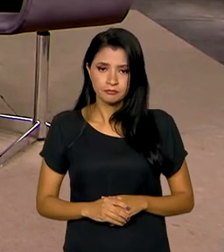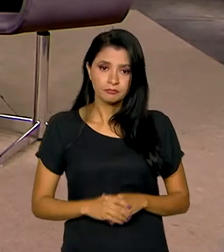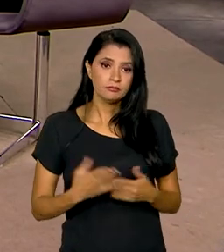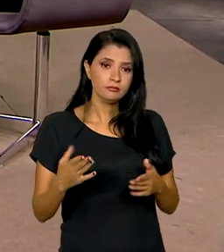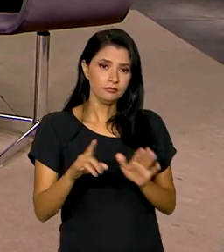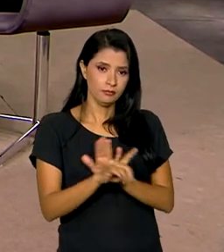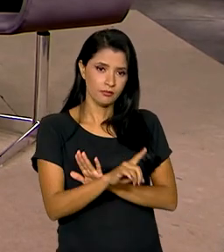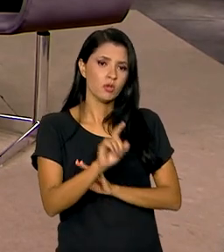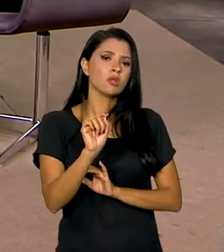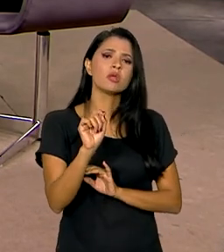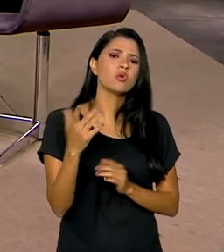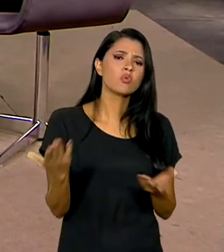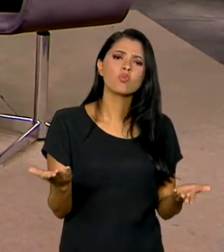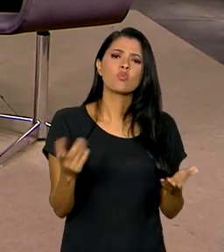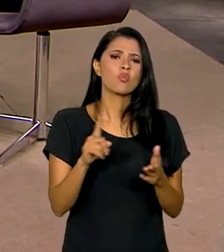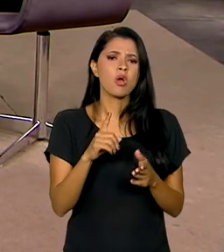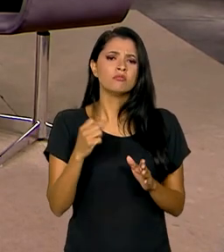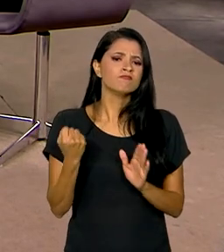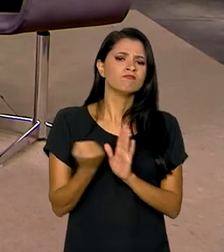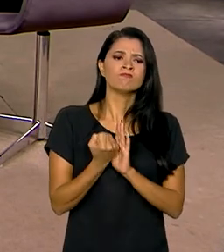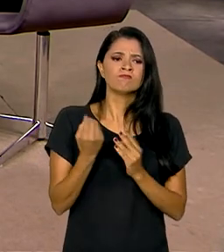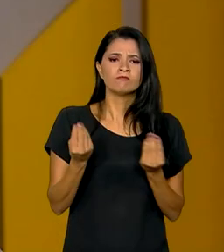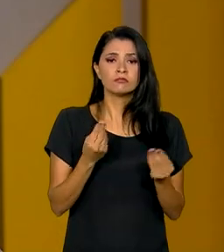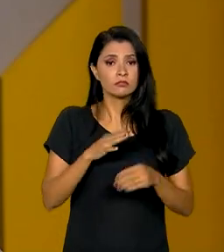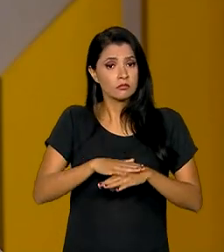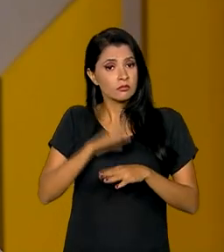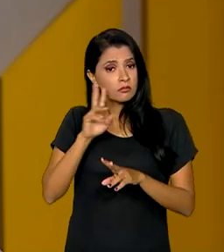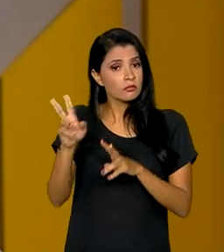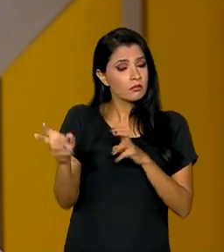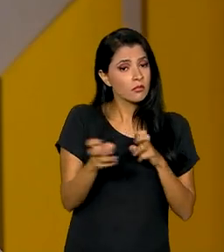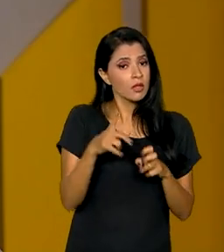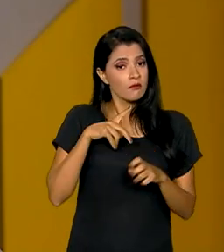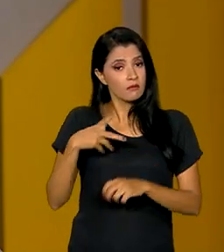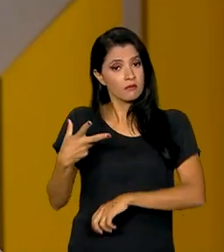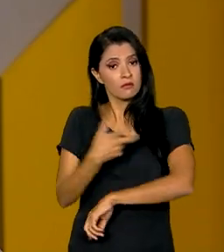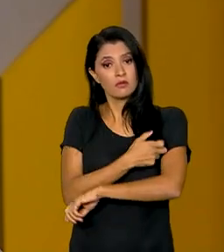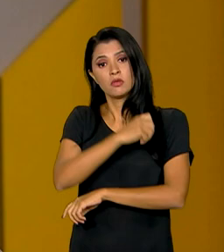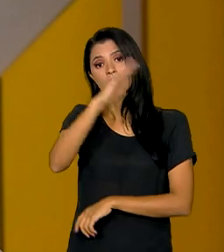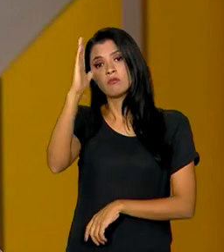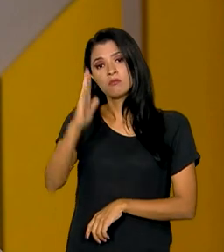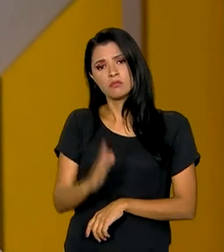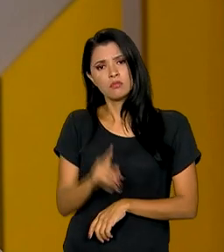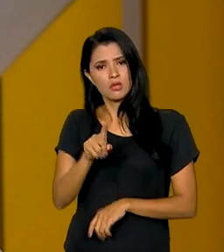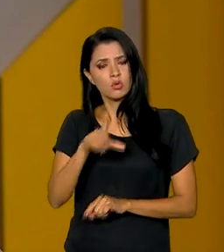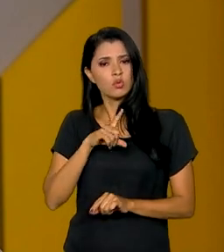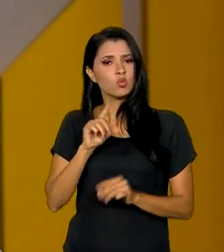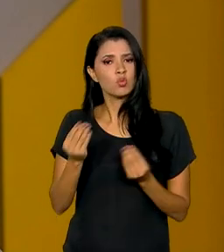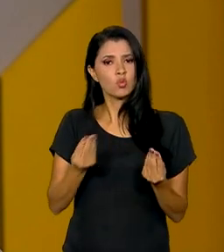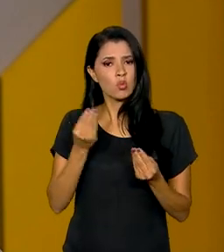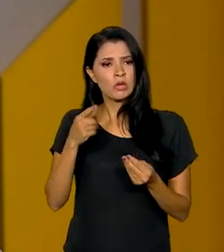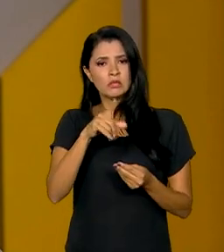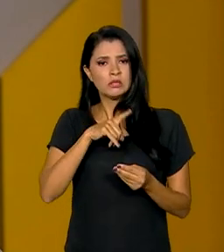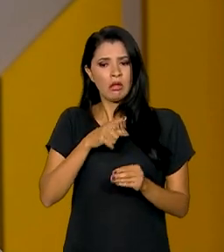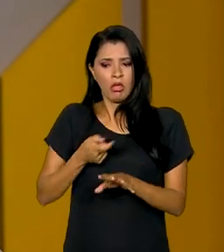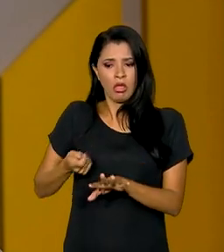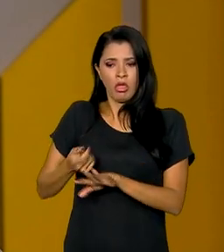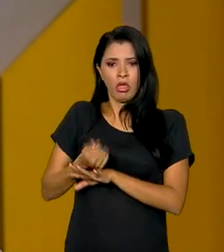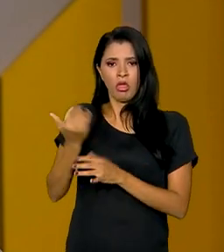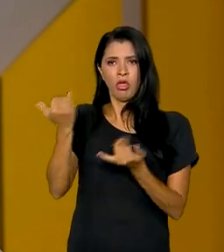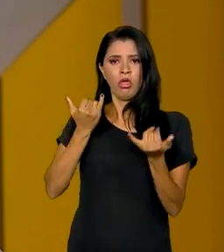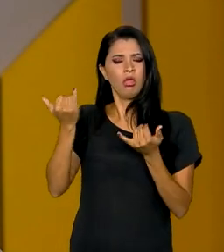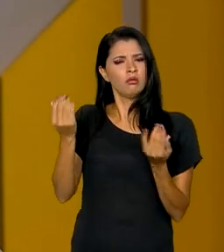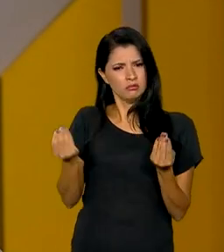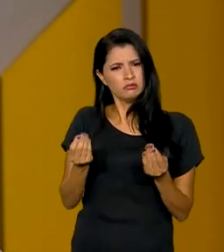queria perguntar para a senhora qual foi o impacto visto na nossa cobertura vacinal no país, tendo em virtude essa desinformação.